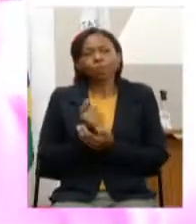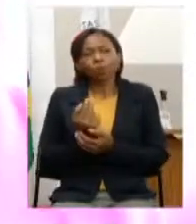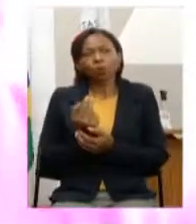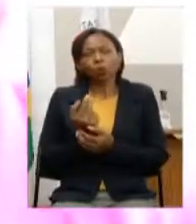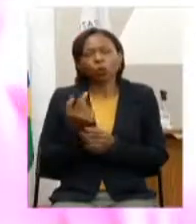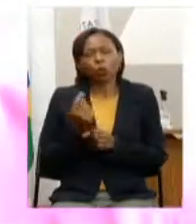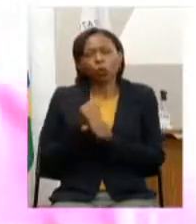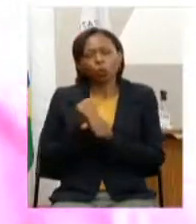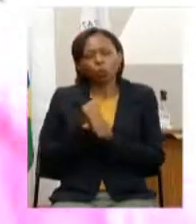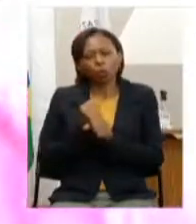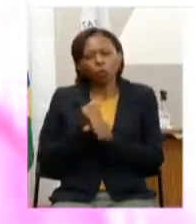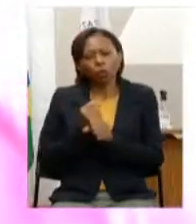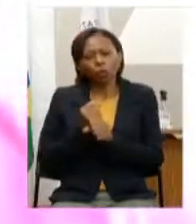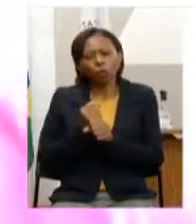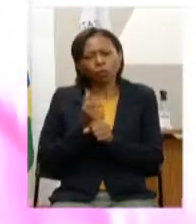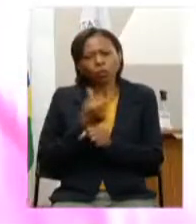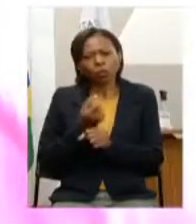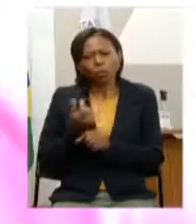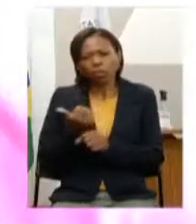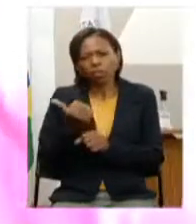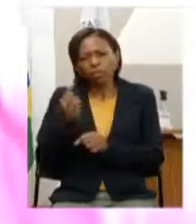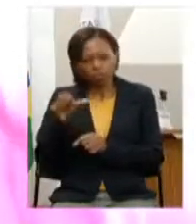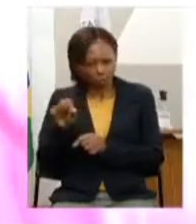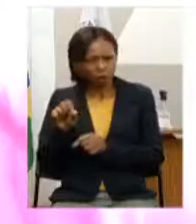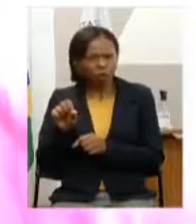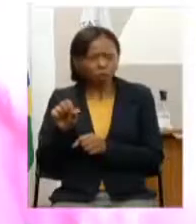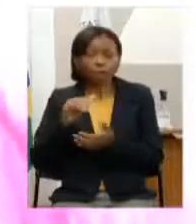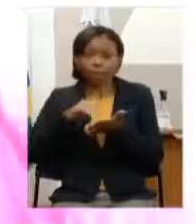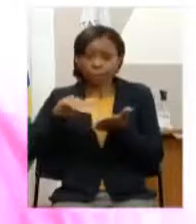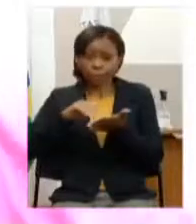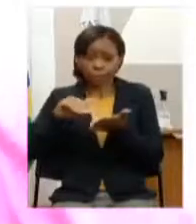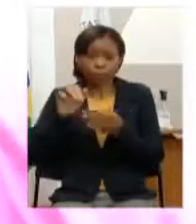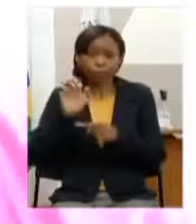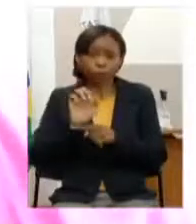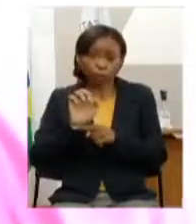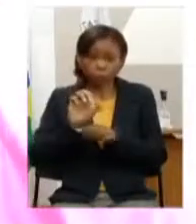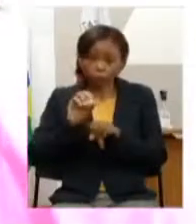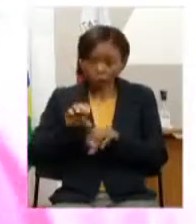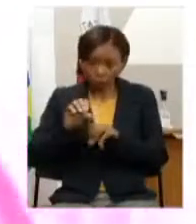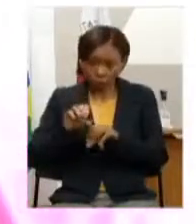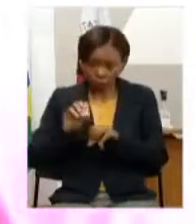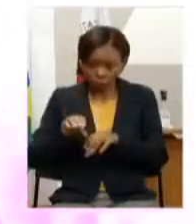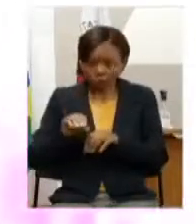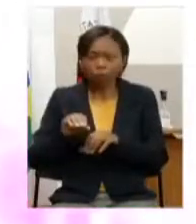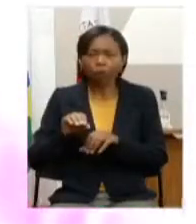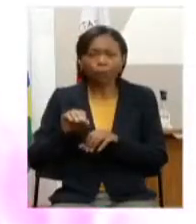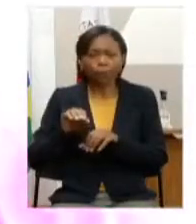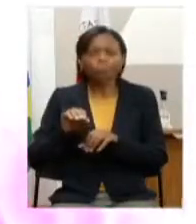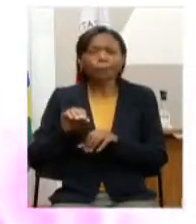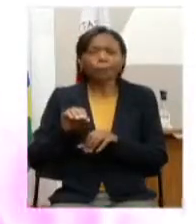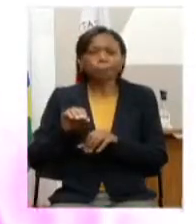e final de 2019 a Secretaria de Estado de Educação ainda nos